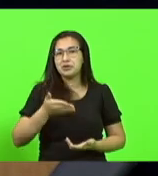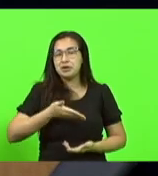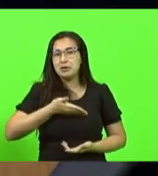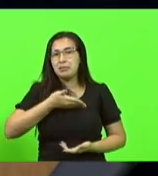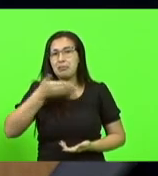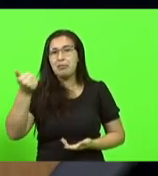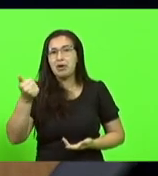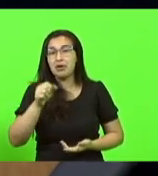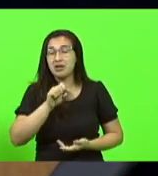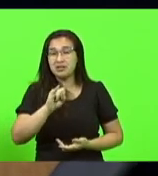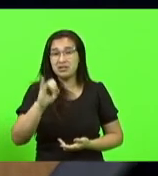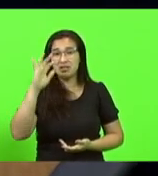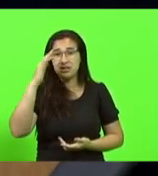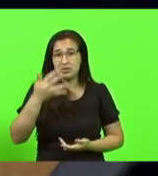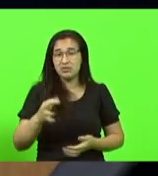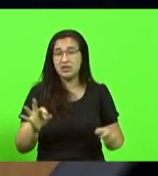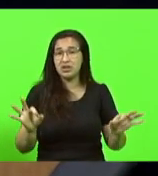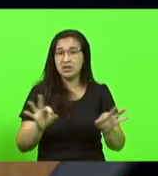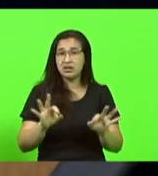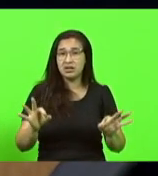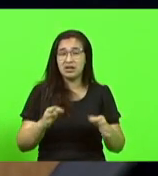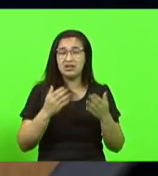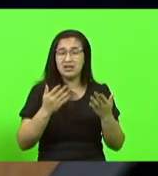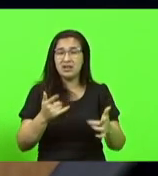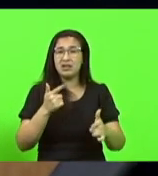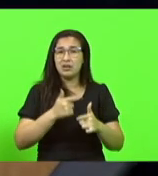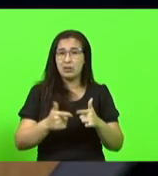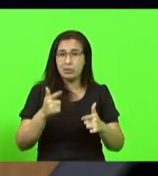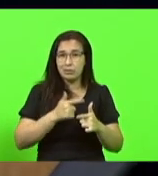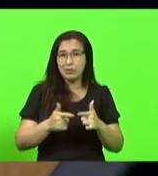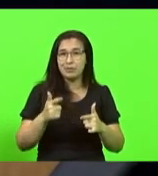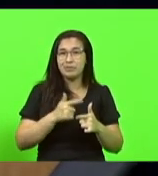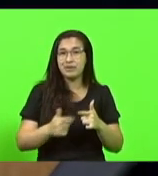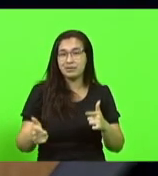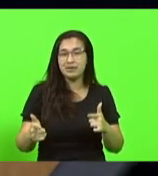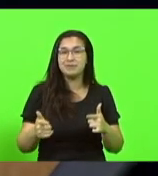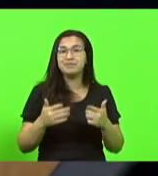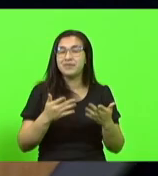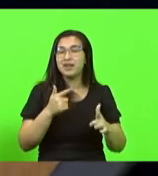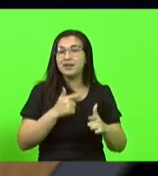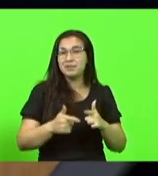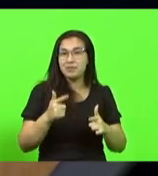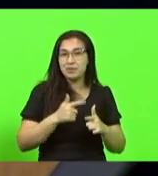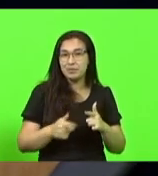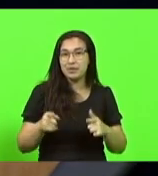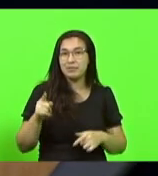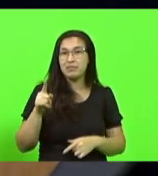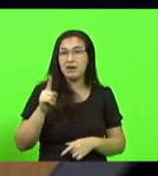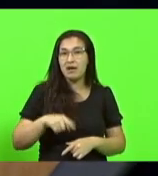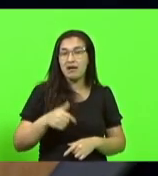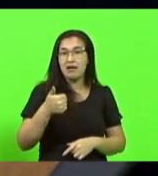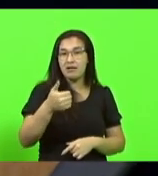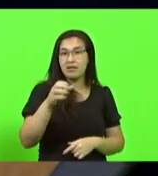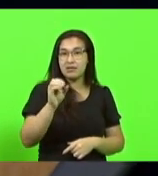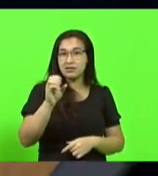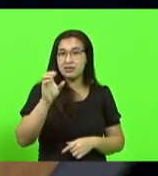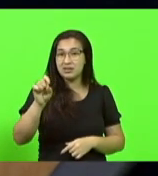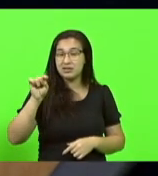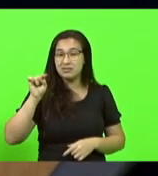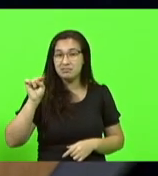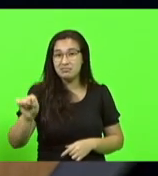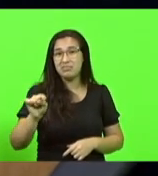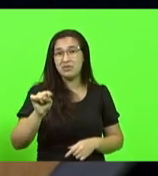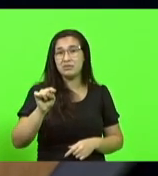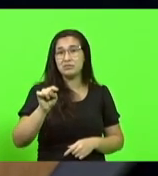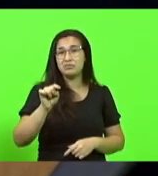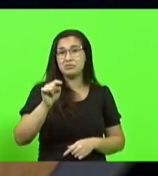resolver este karma, e eu vou repetir, esse karma de 100 mil catarinenses que